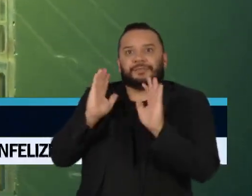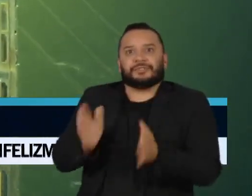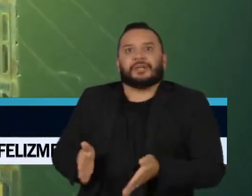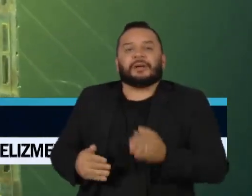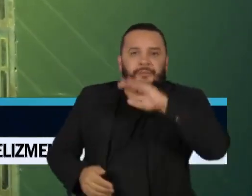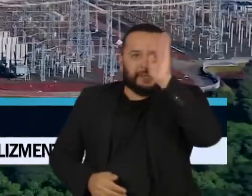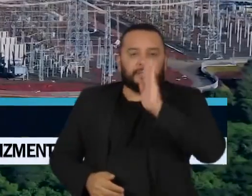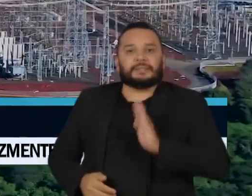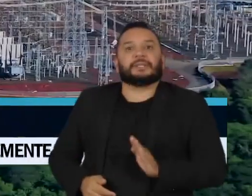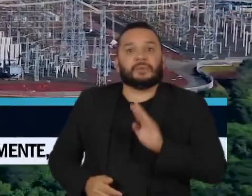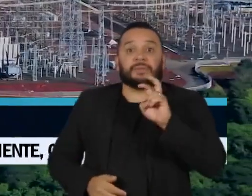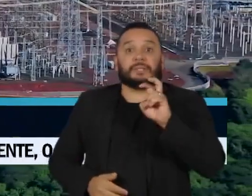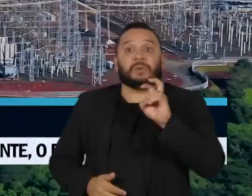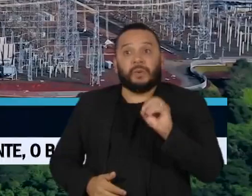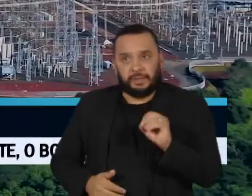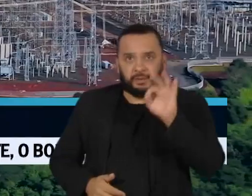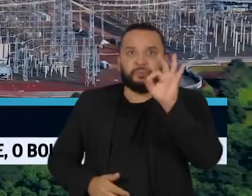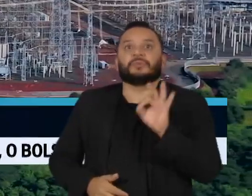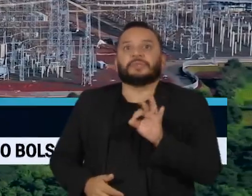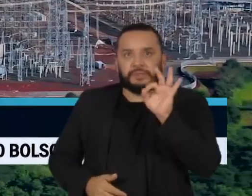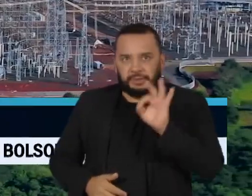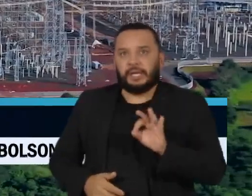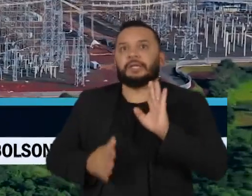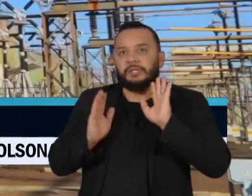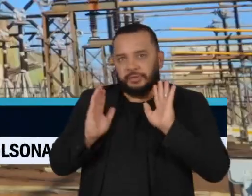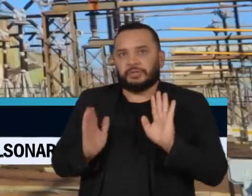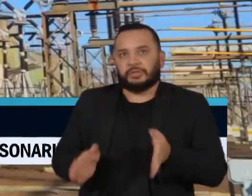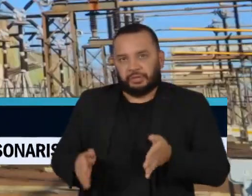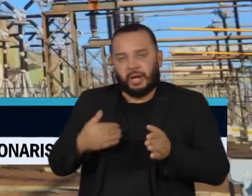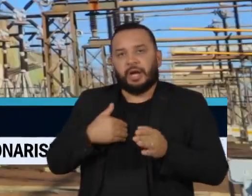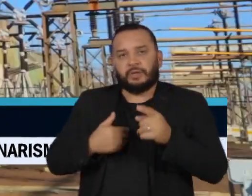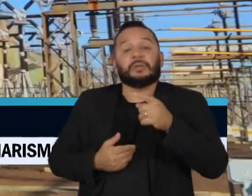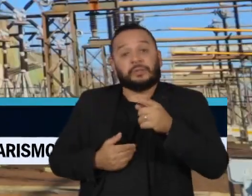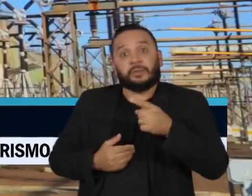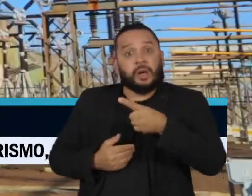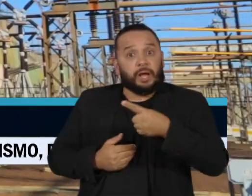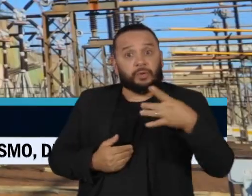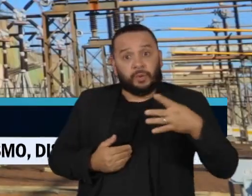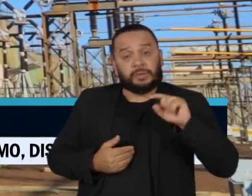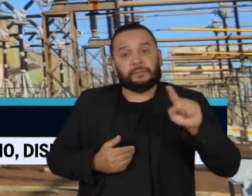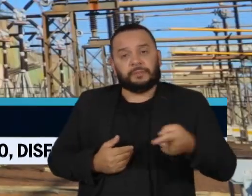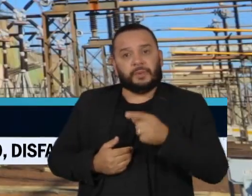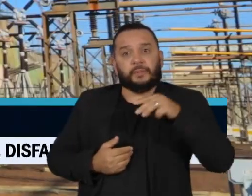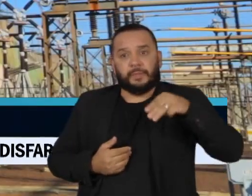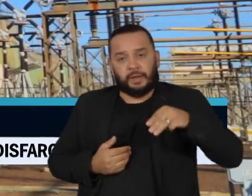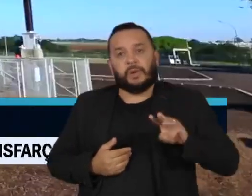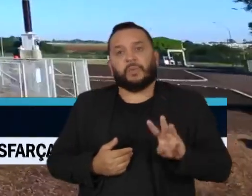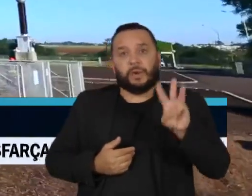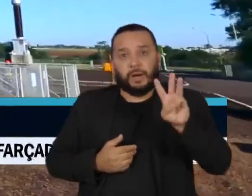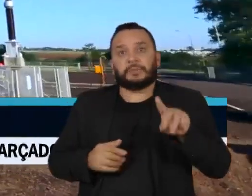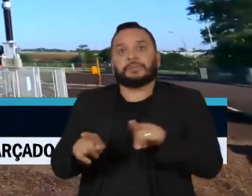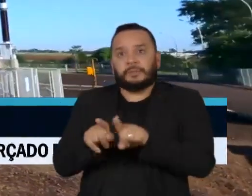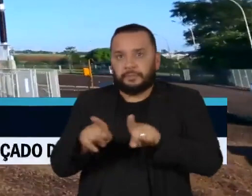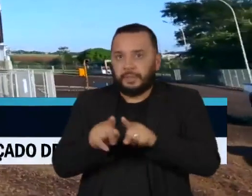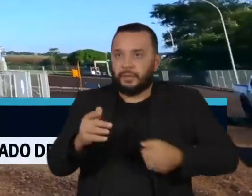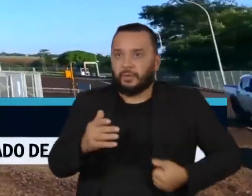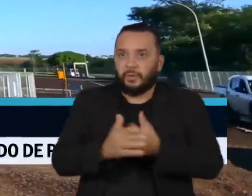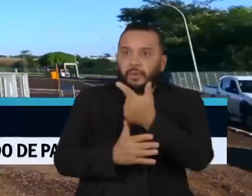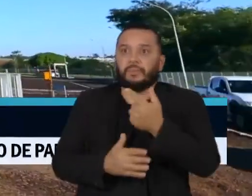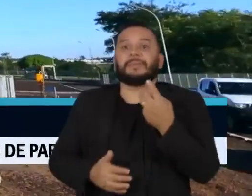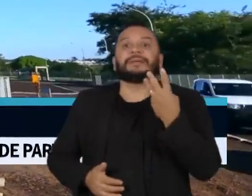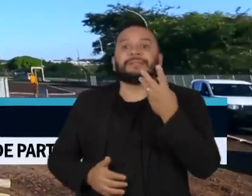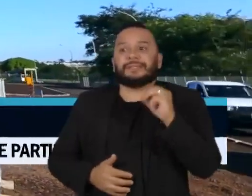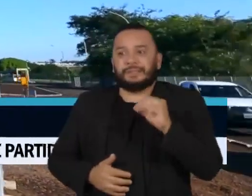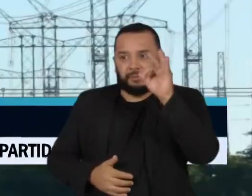com 50% dos 14 mil megawatts de potência da usina e ainda compra cerca de 30%